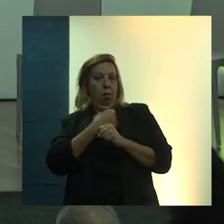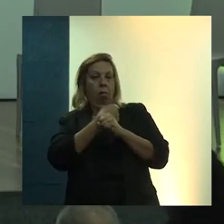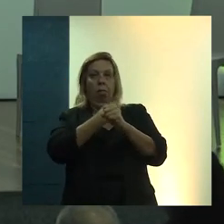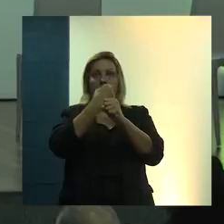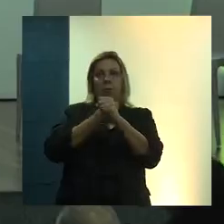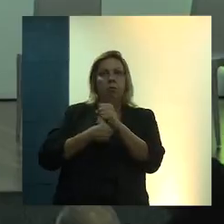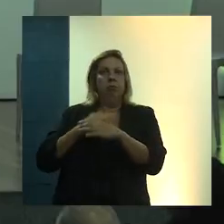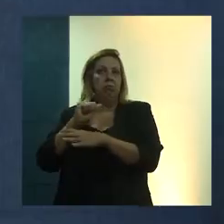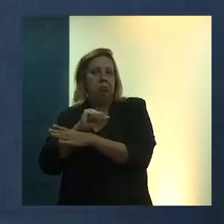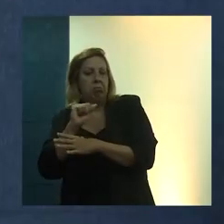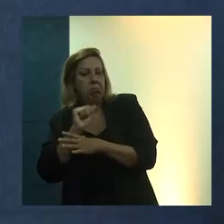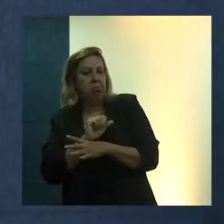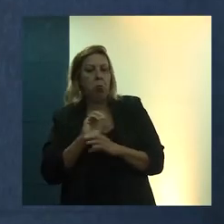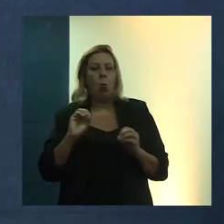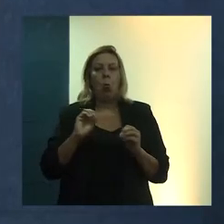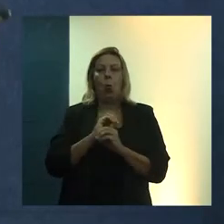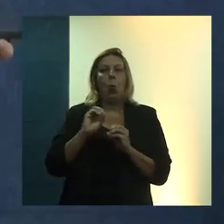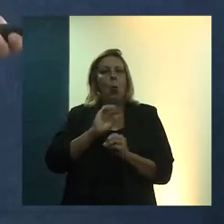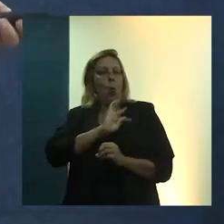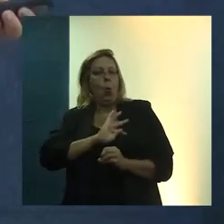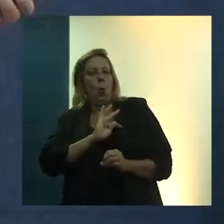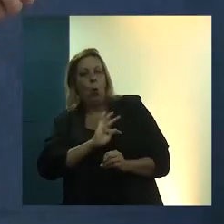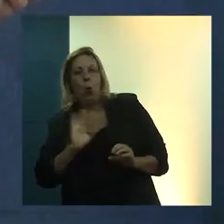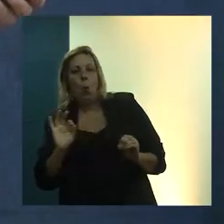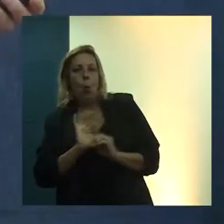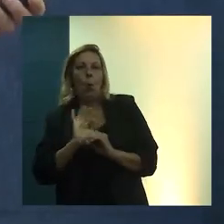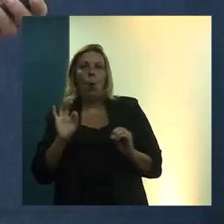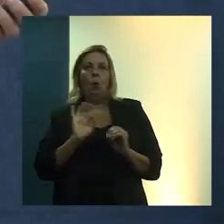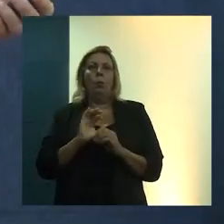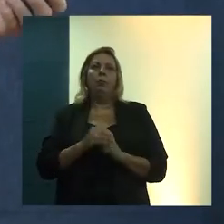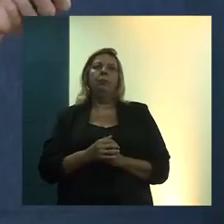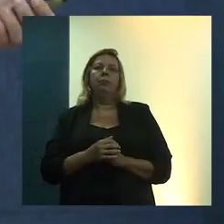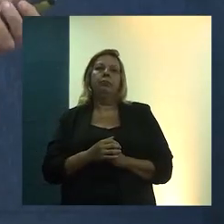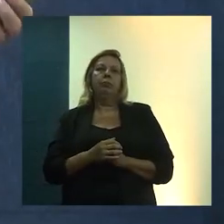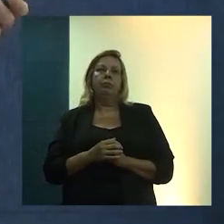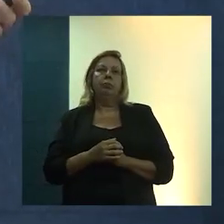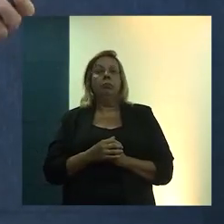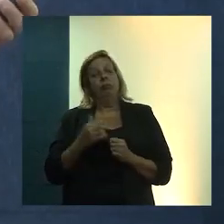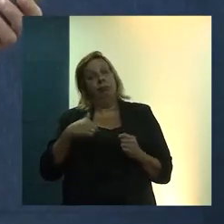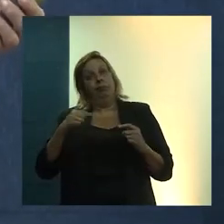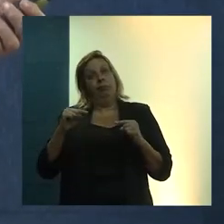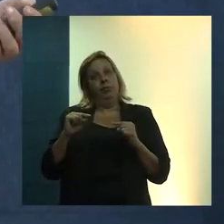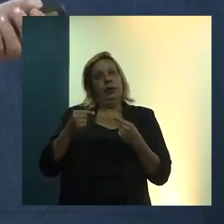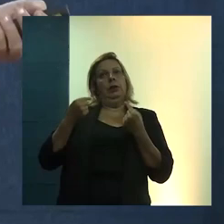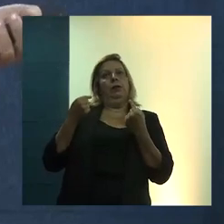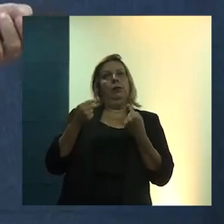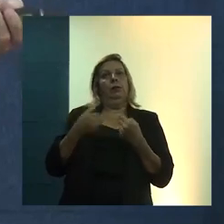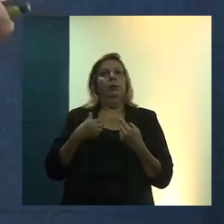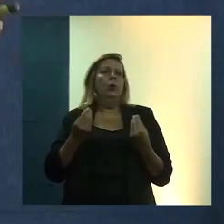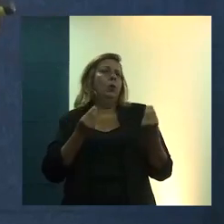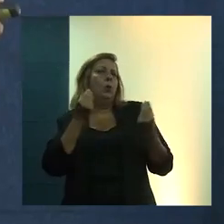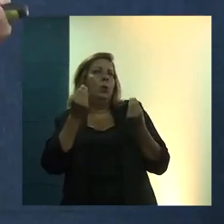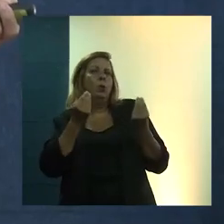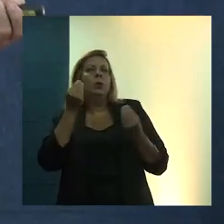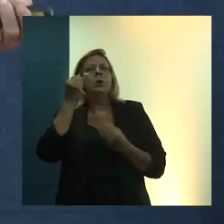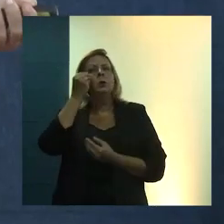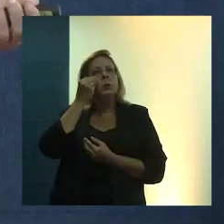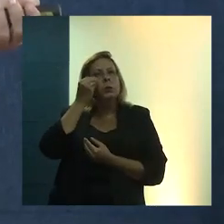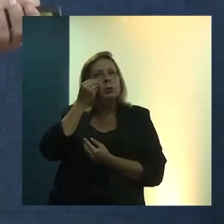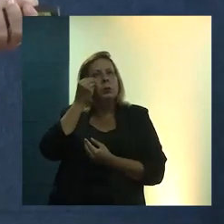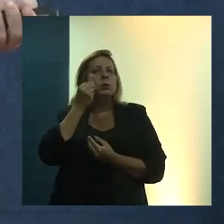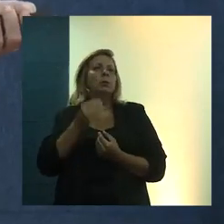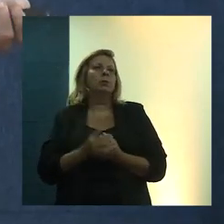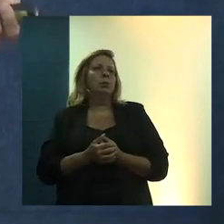técnica. Depois eu vou voltar a esses conceitos aí. Então, esse era o nosso desafio. Como experimentar isso?